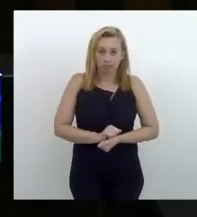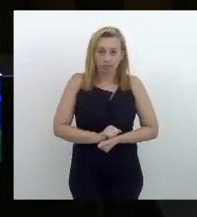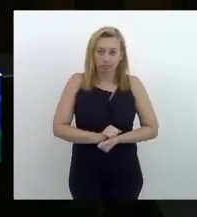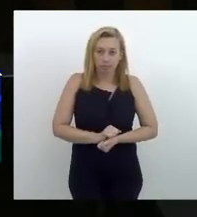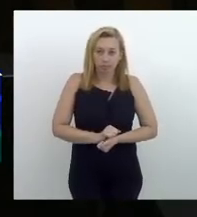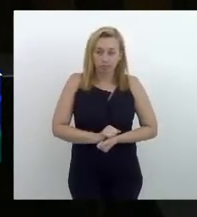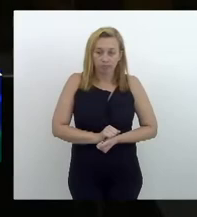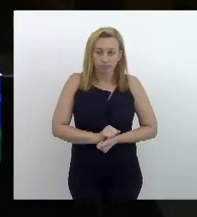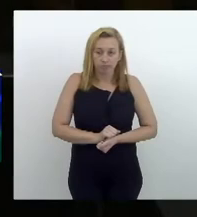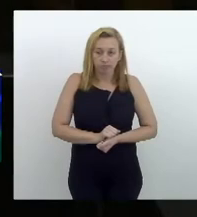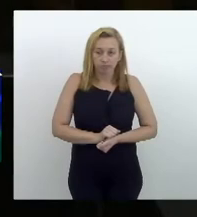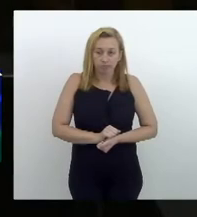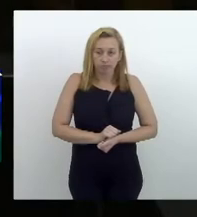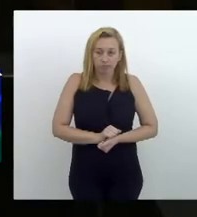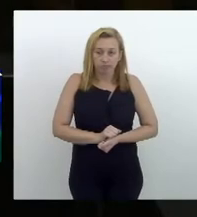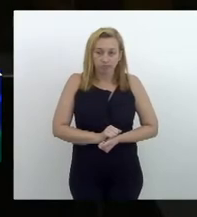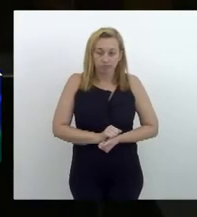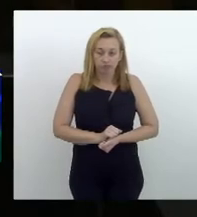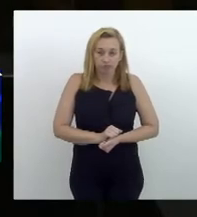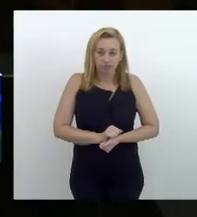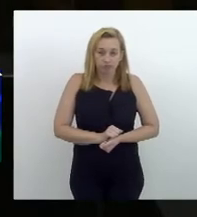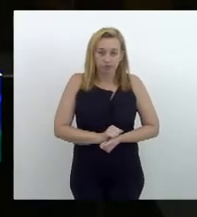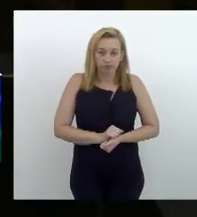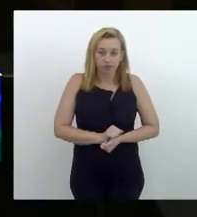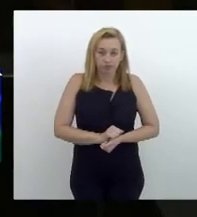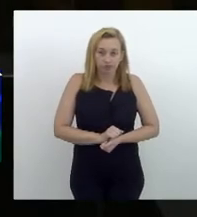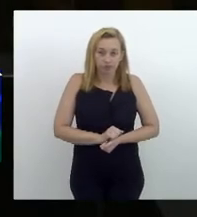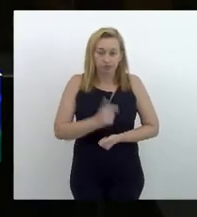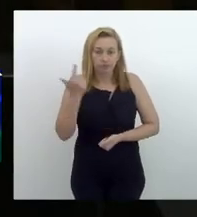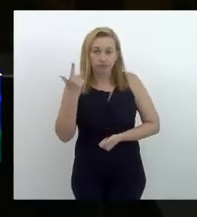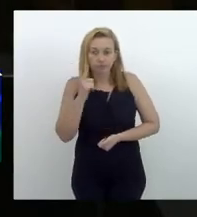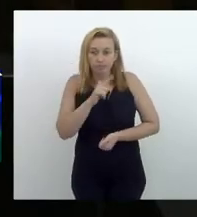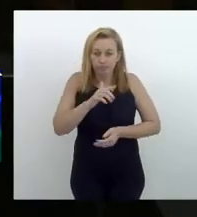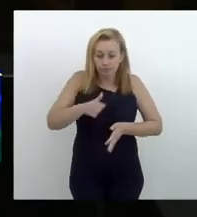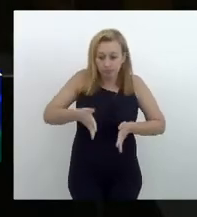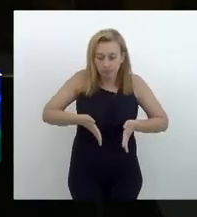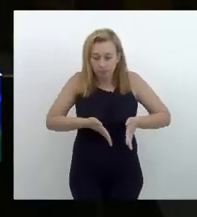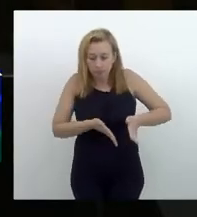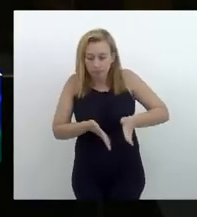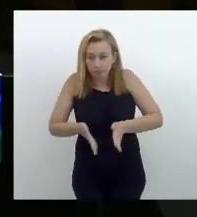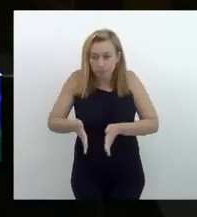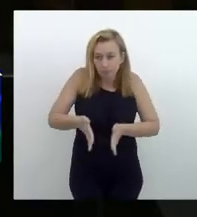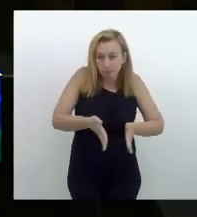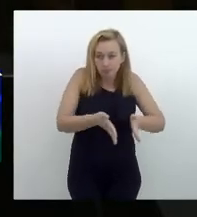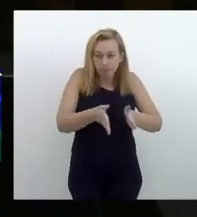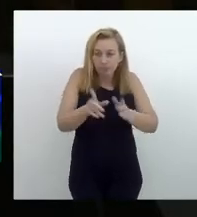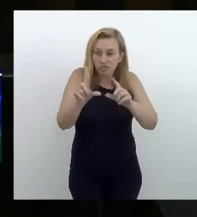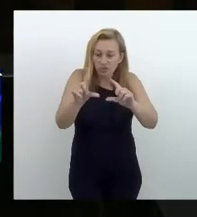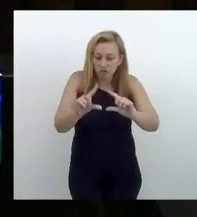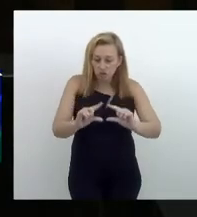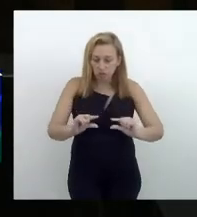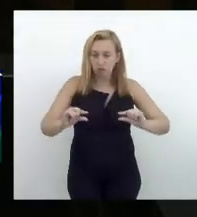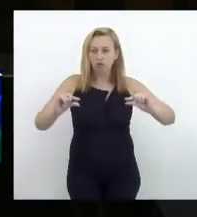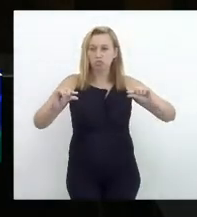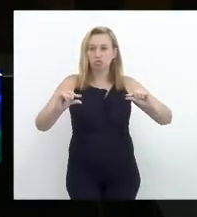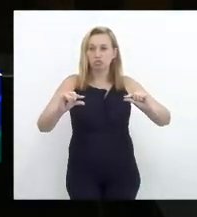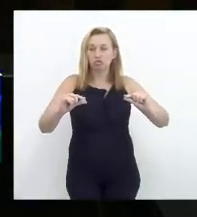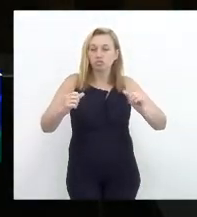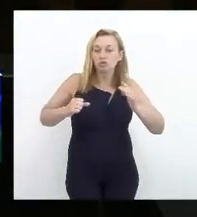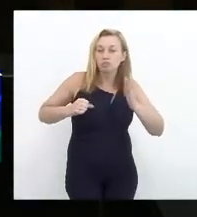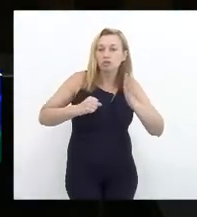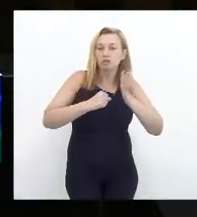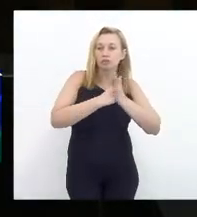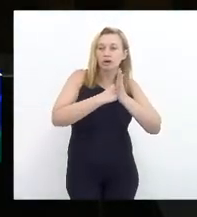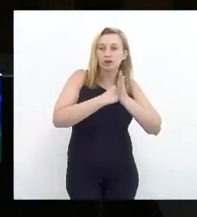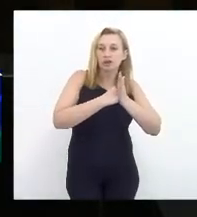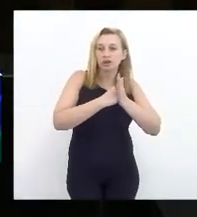É tentar conseguir um caminho de mitigar, de diminuir os impactos